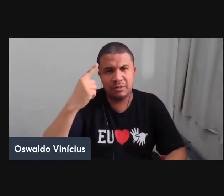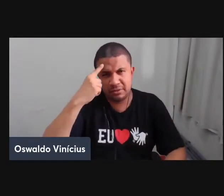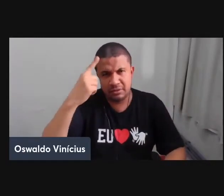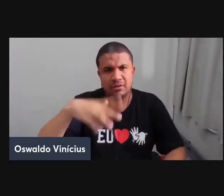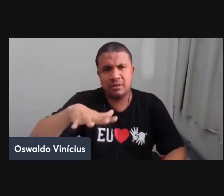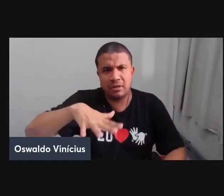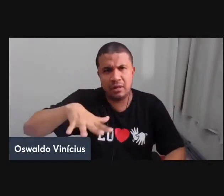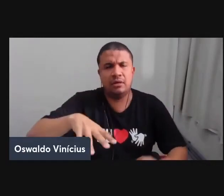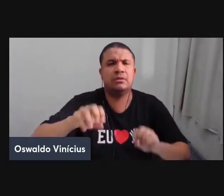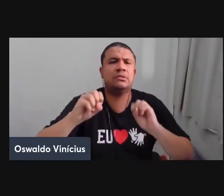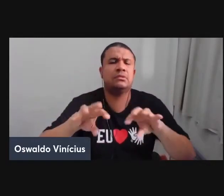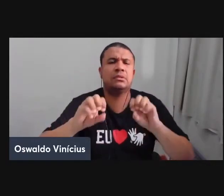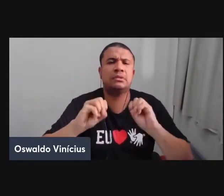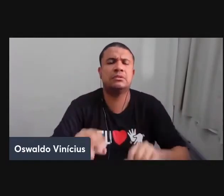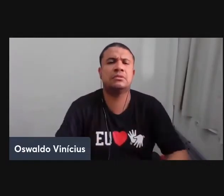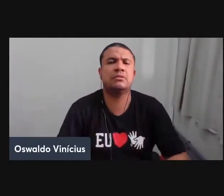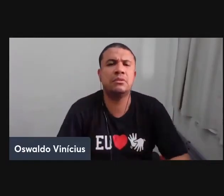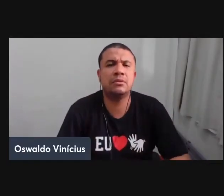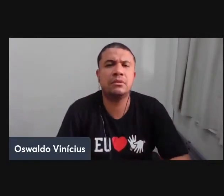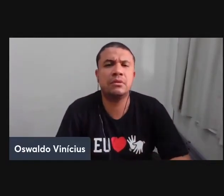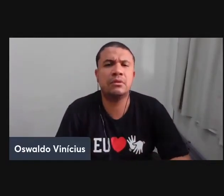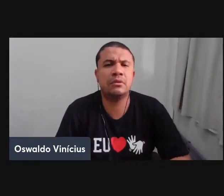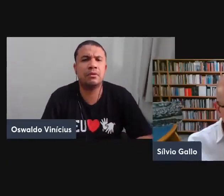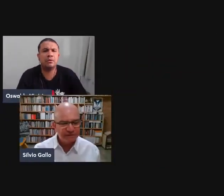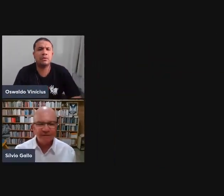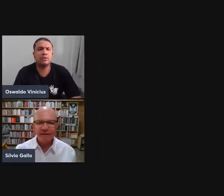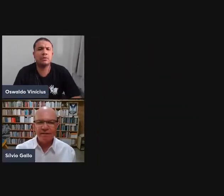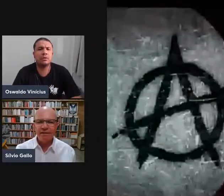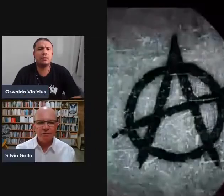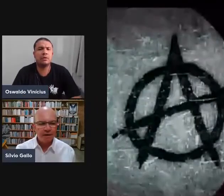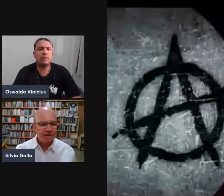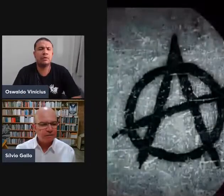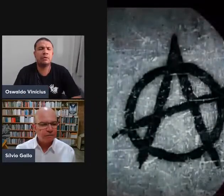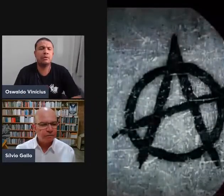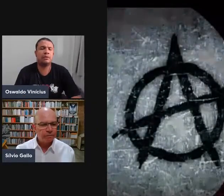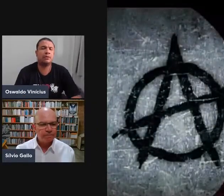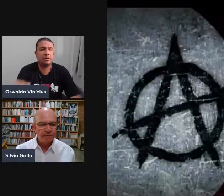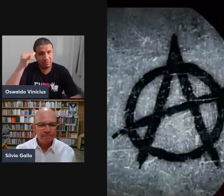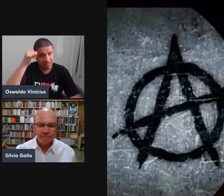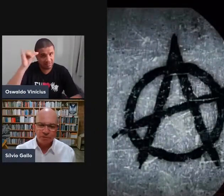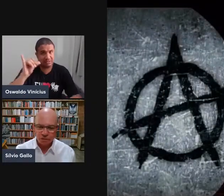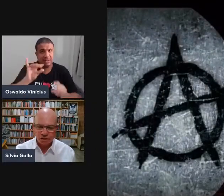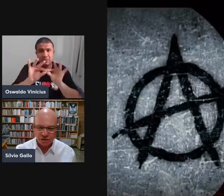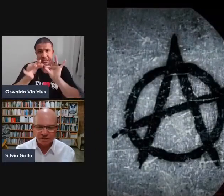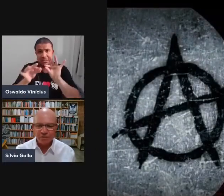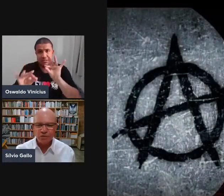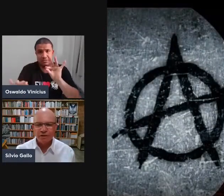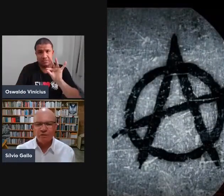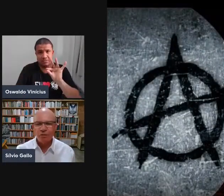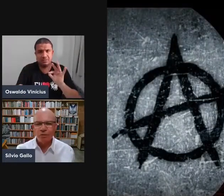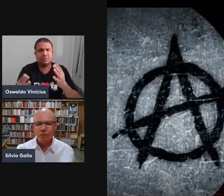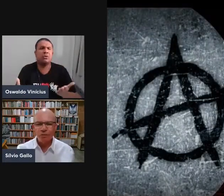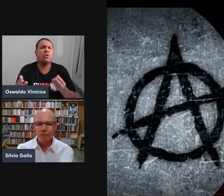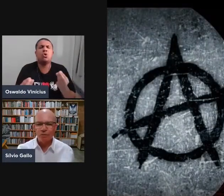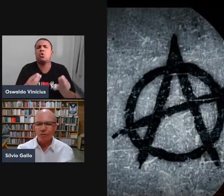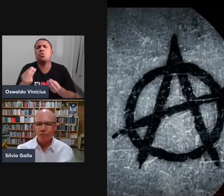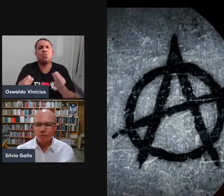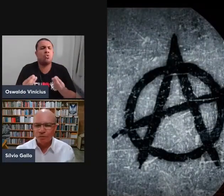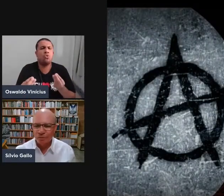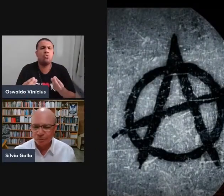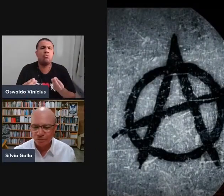no campo da educação. Para não estender demais, vou... Bom, já estamos aqui com